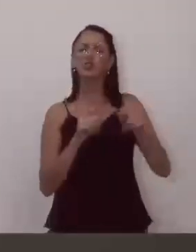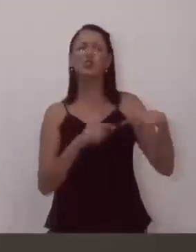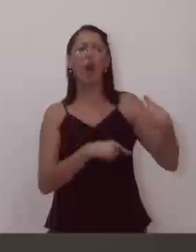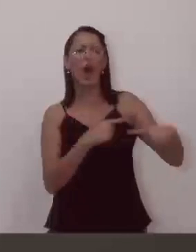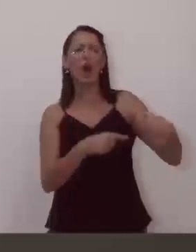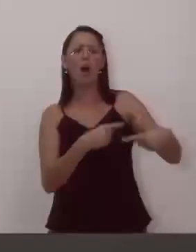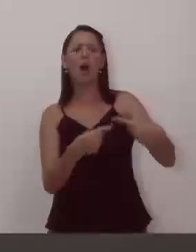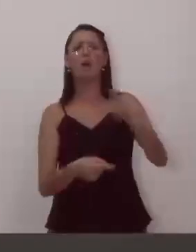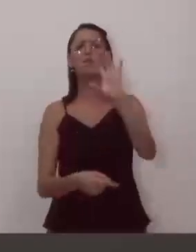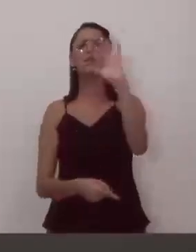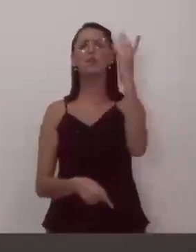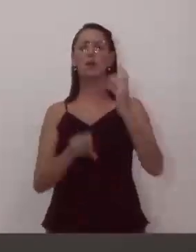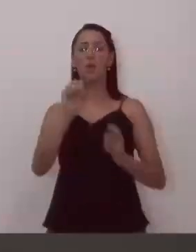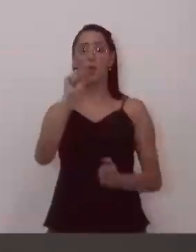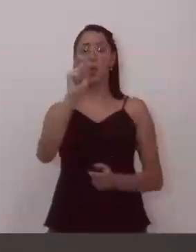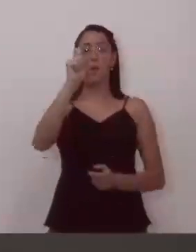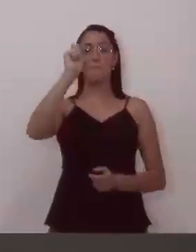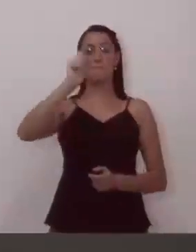meses já.